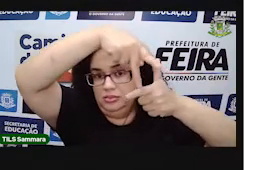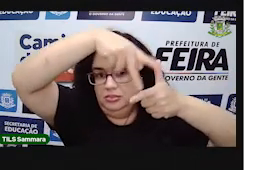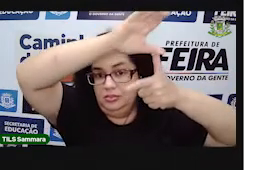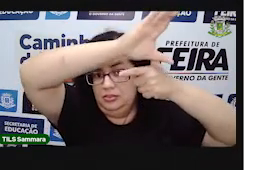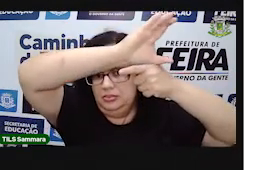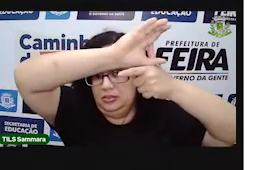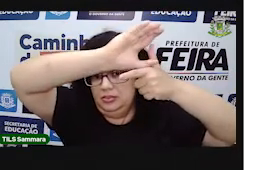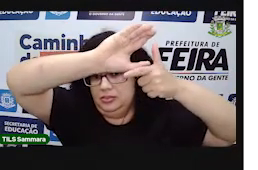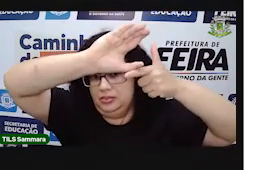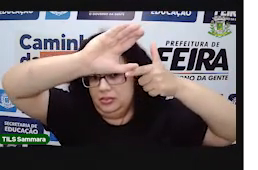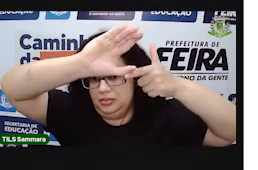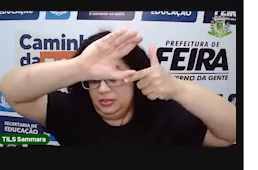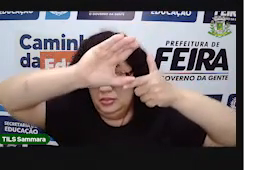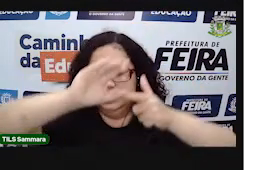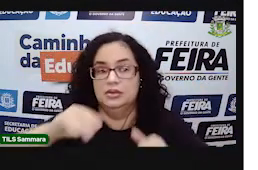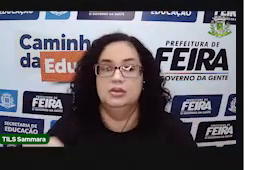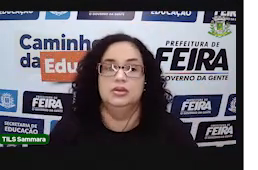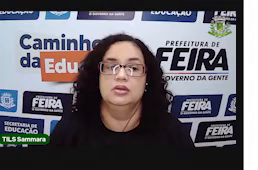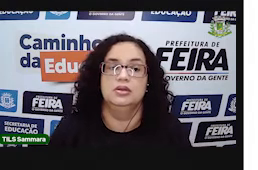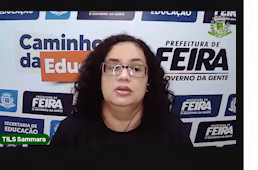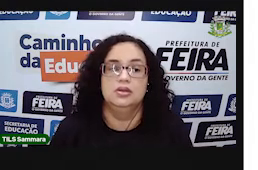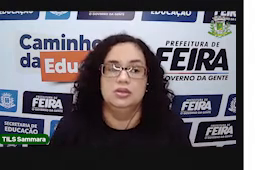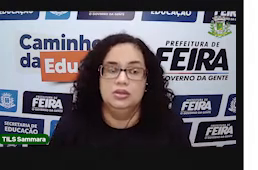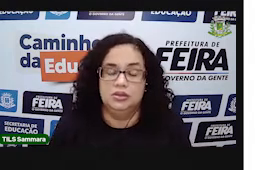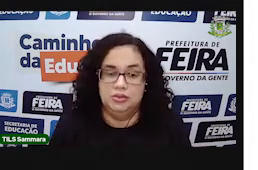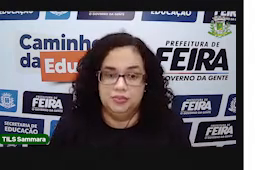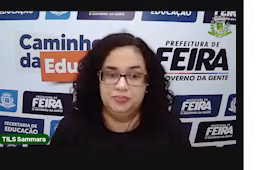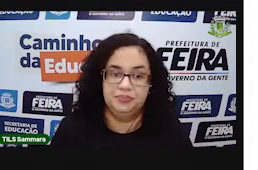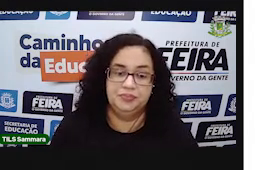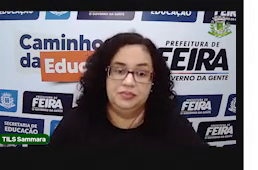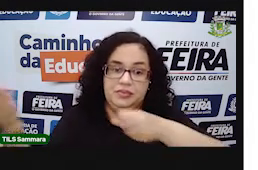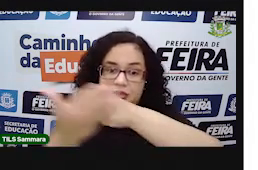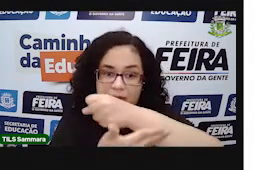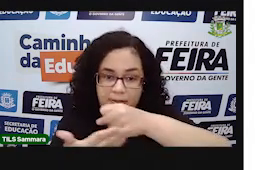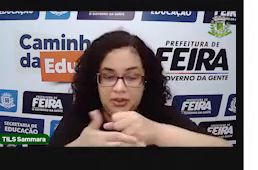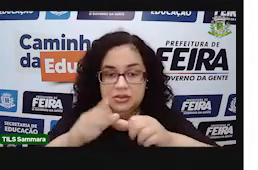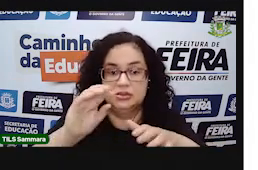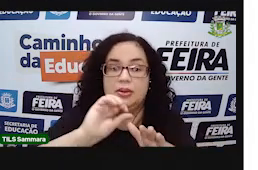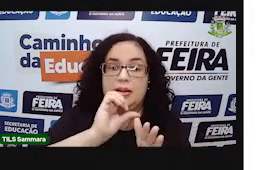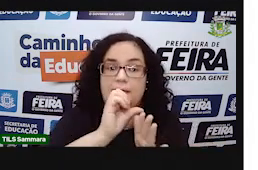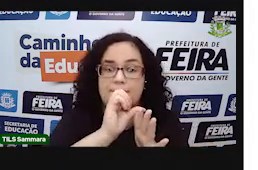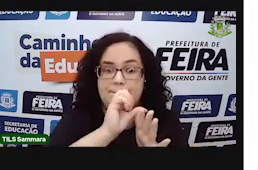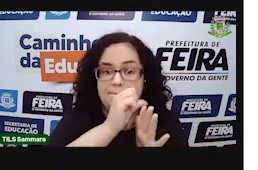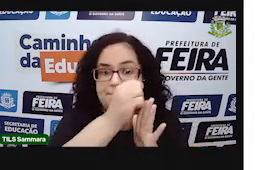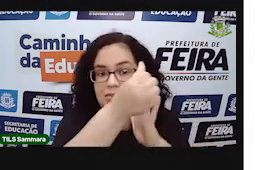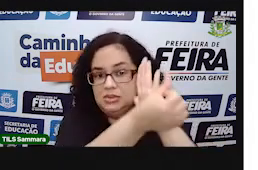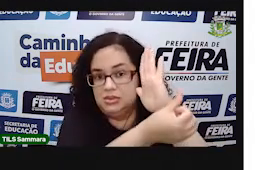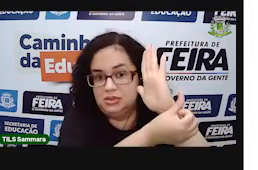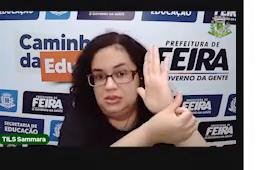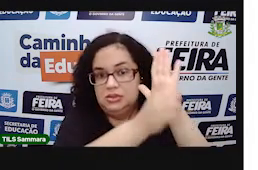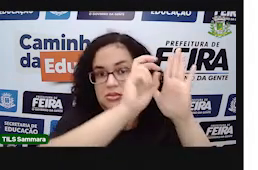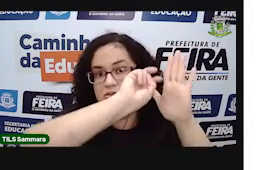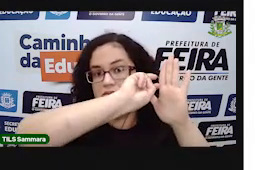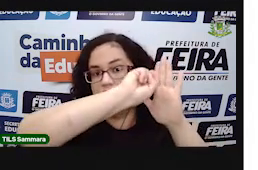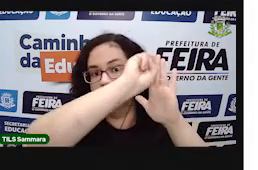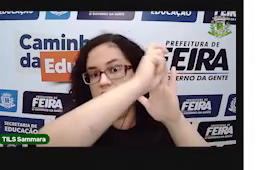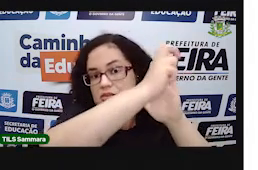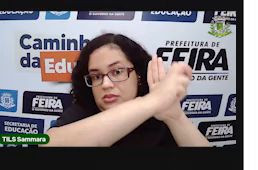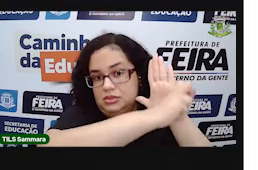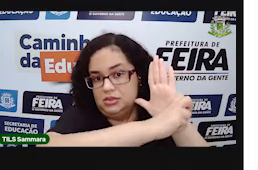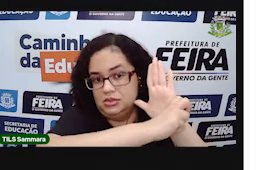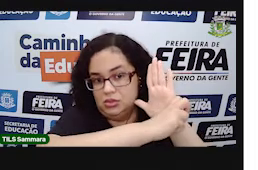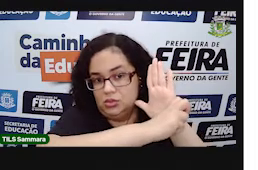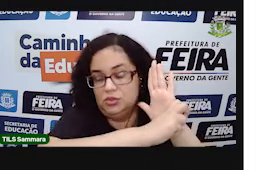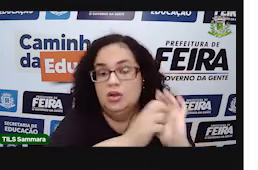o prisma de base quadrada. E pesquisa o prisma de base pentagonal. E o de